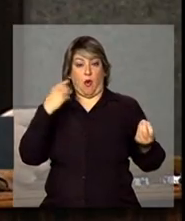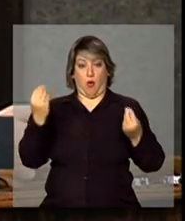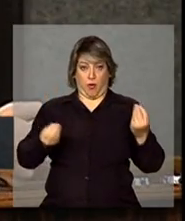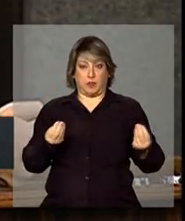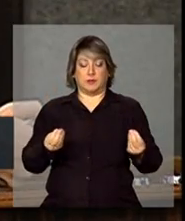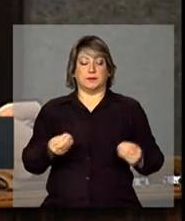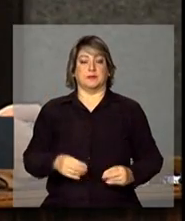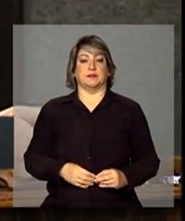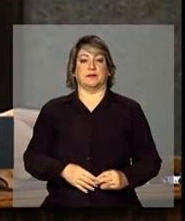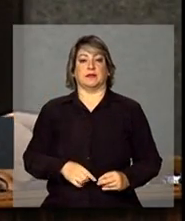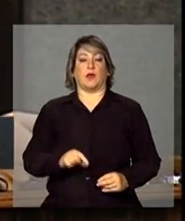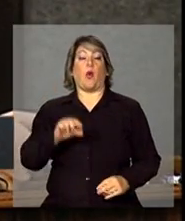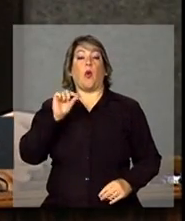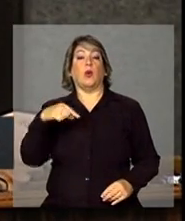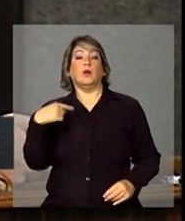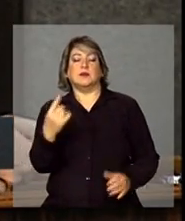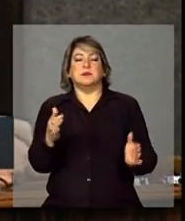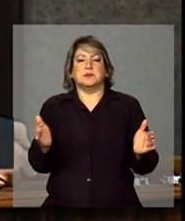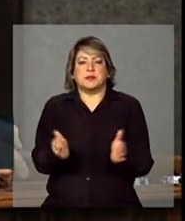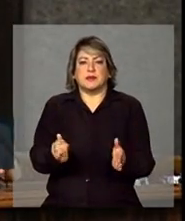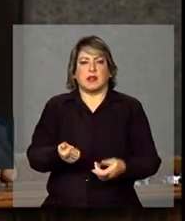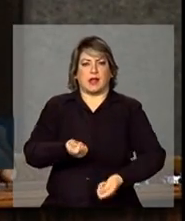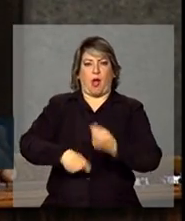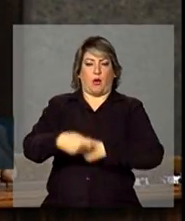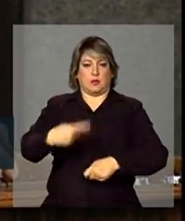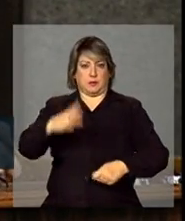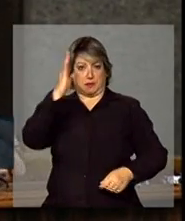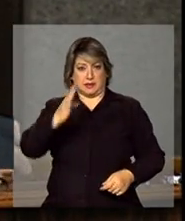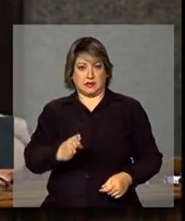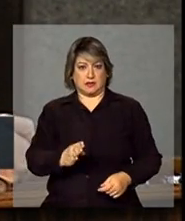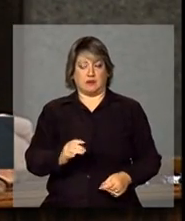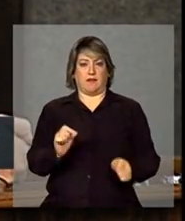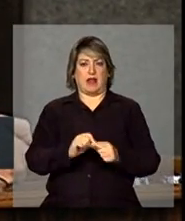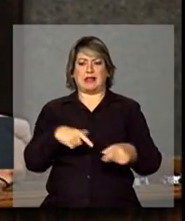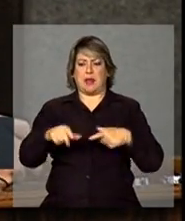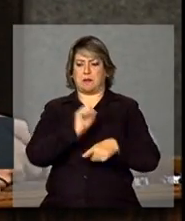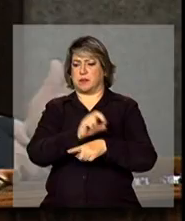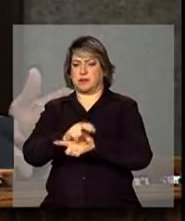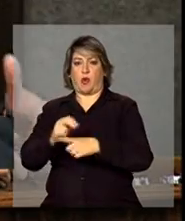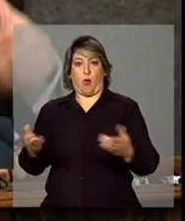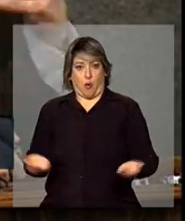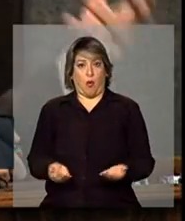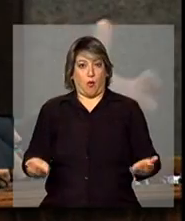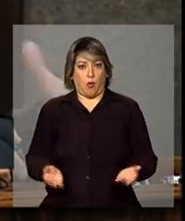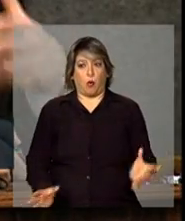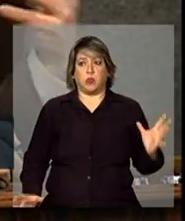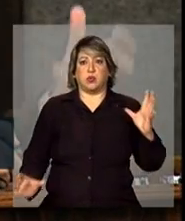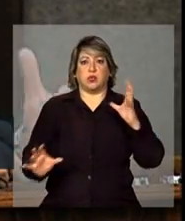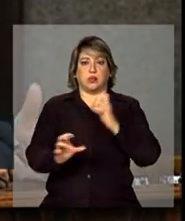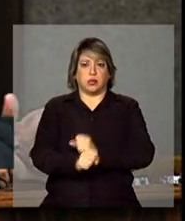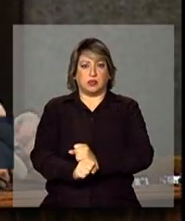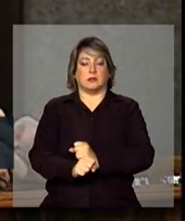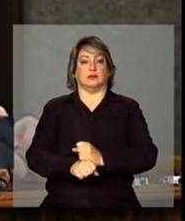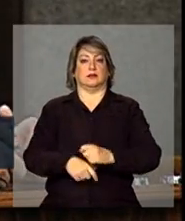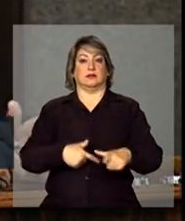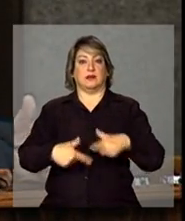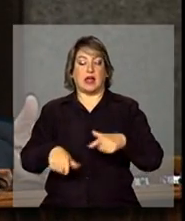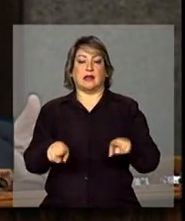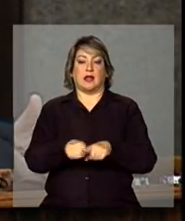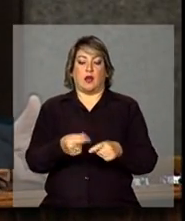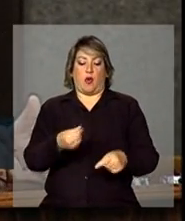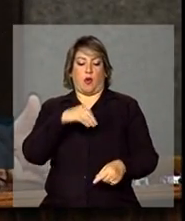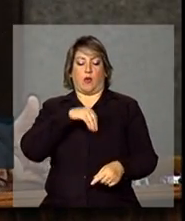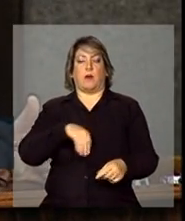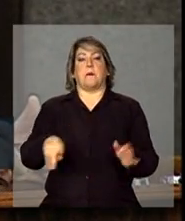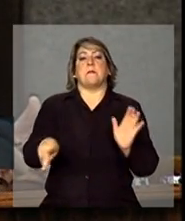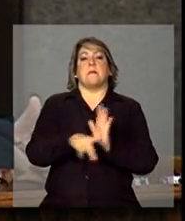isso, o que os pequenos empreendimentos no Brasil geram de emprego hoje, incluindo o trabalho por conta própria